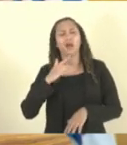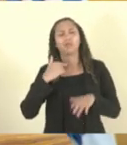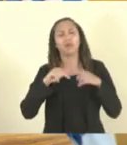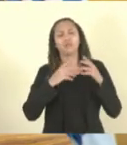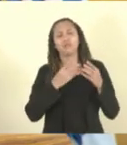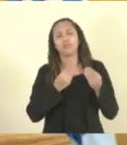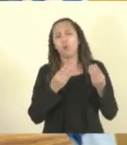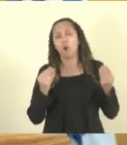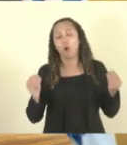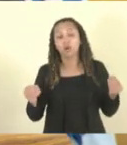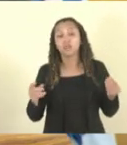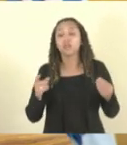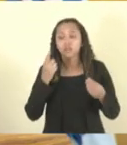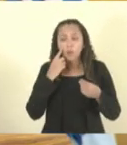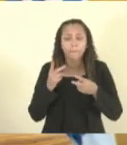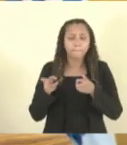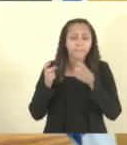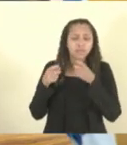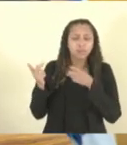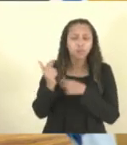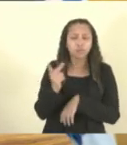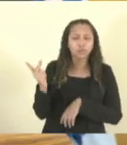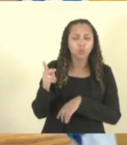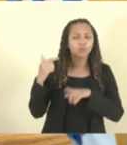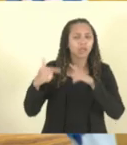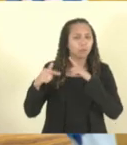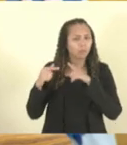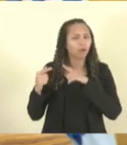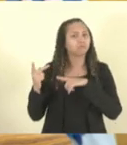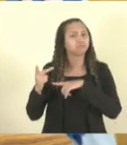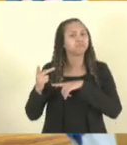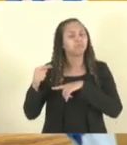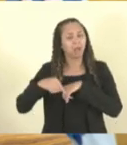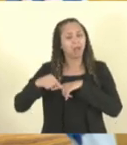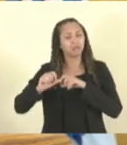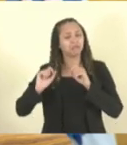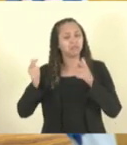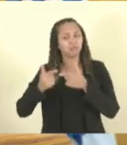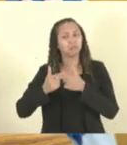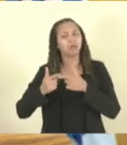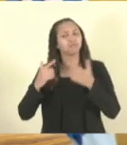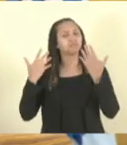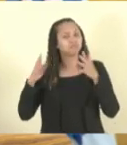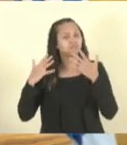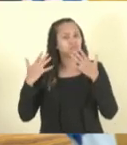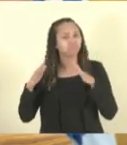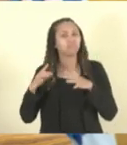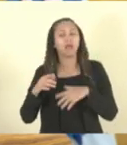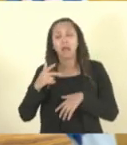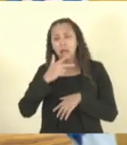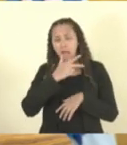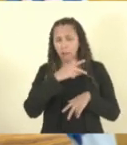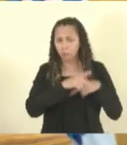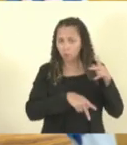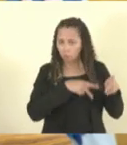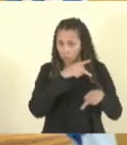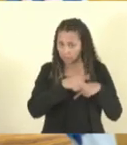e vejo do trabalho que vocês fazem aqui nesta Casa de Leis. Quem votou,